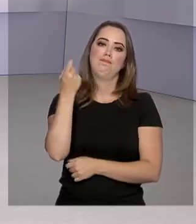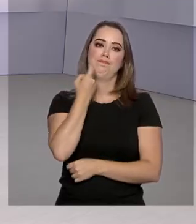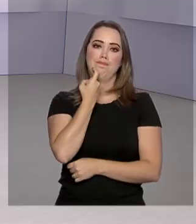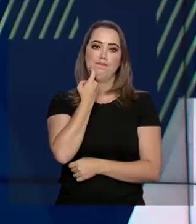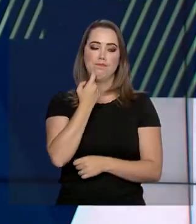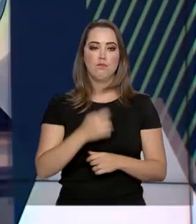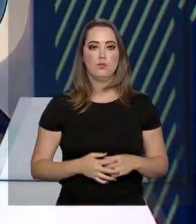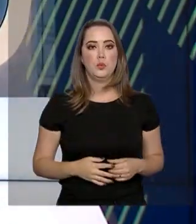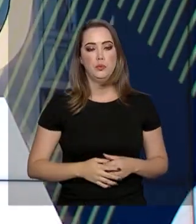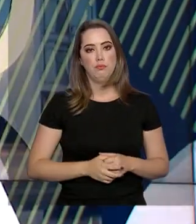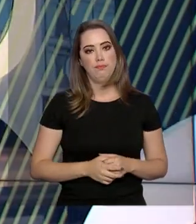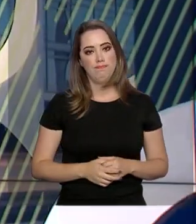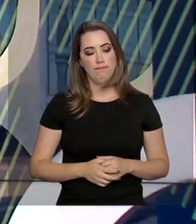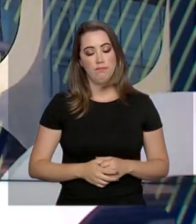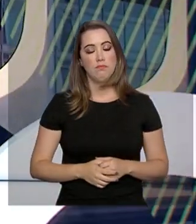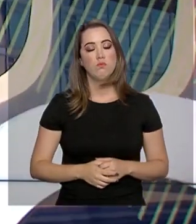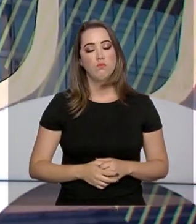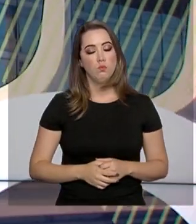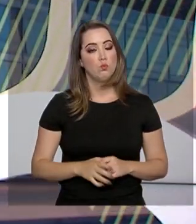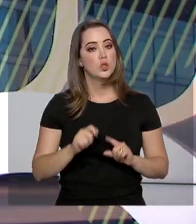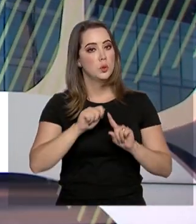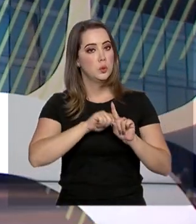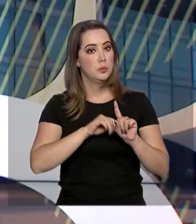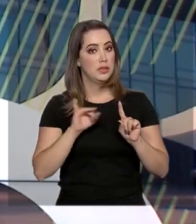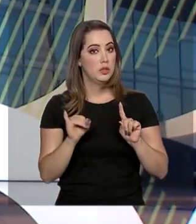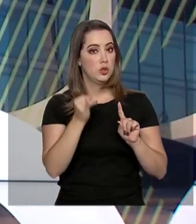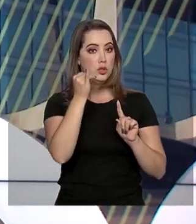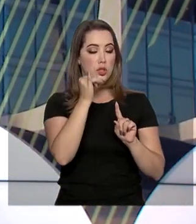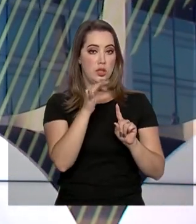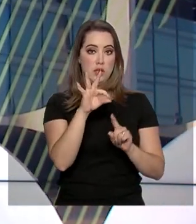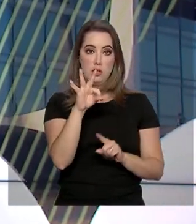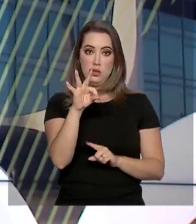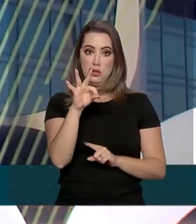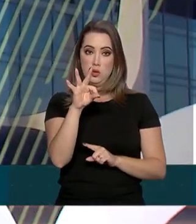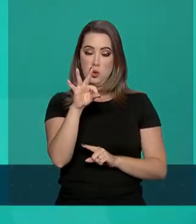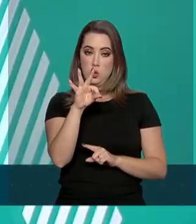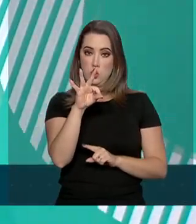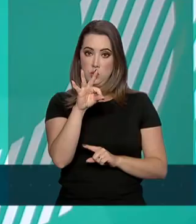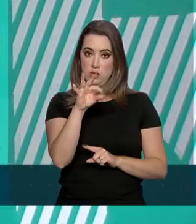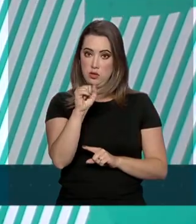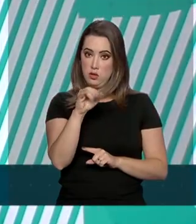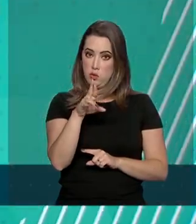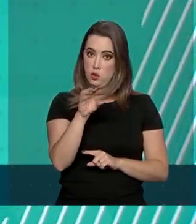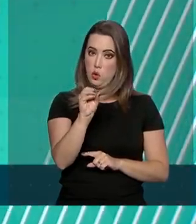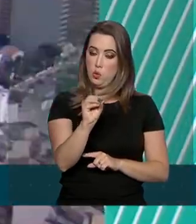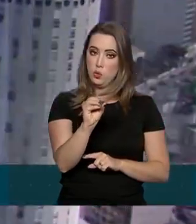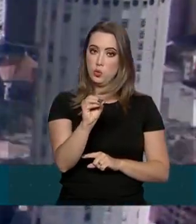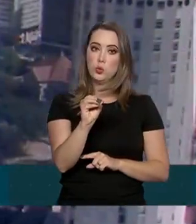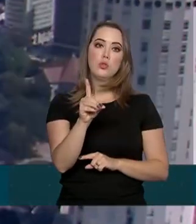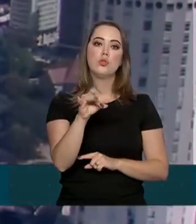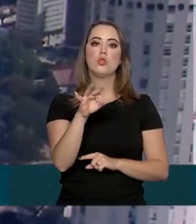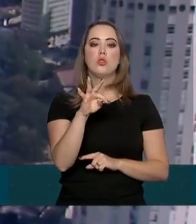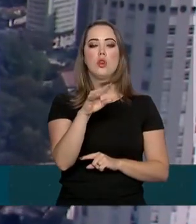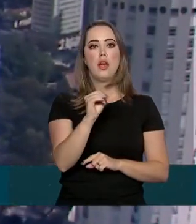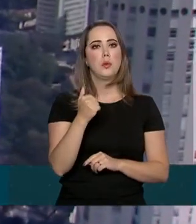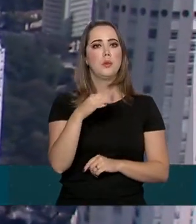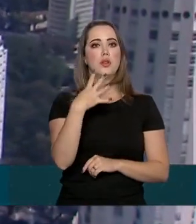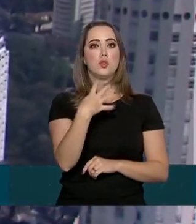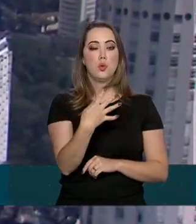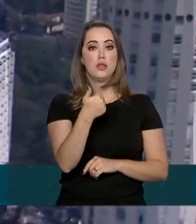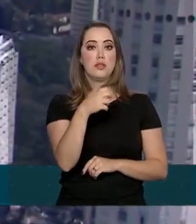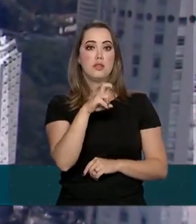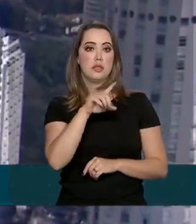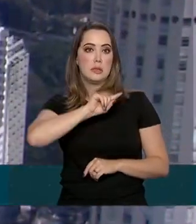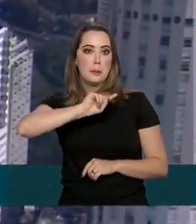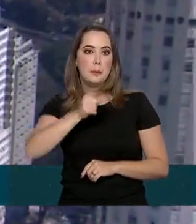-feira. Em janeiro, a aplicação no Tesouro Direto ultrapassou a marca de 415 mil operações